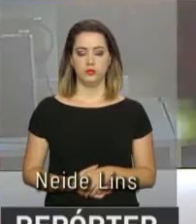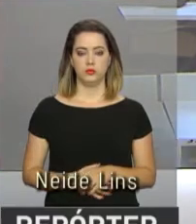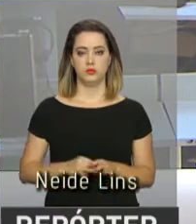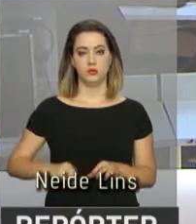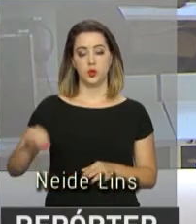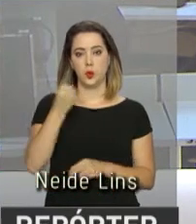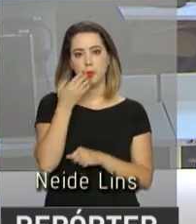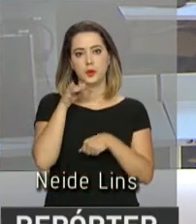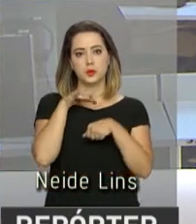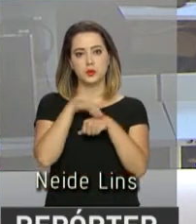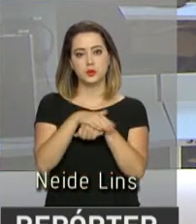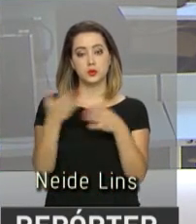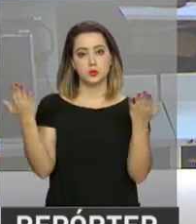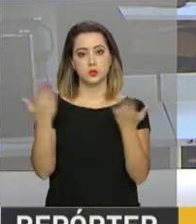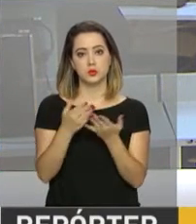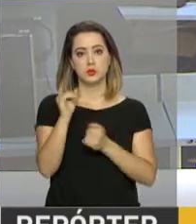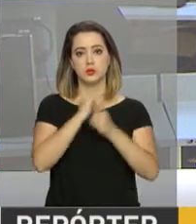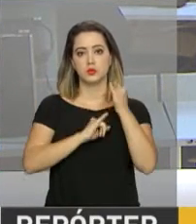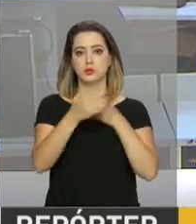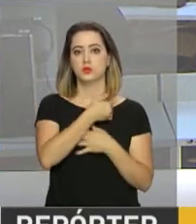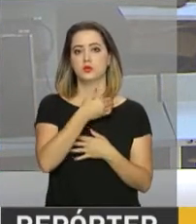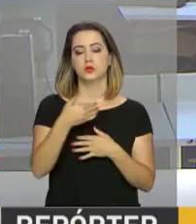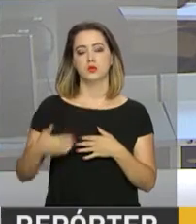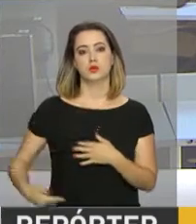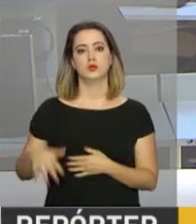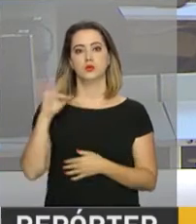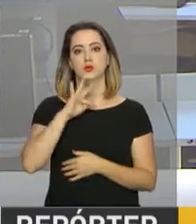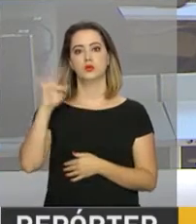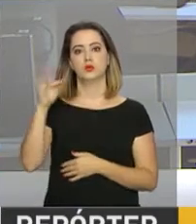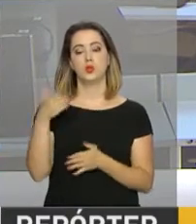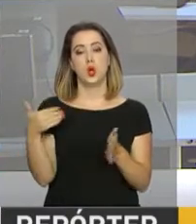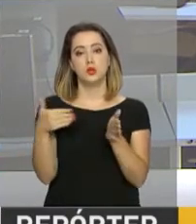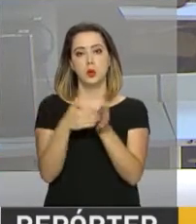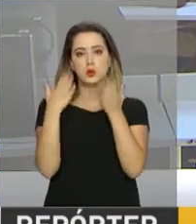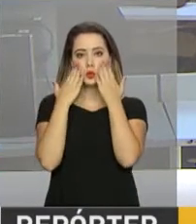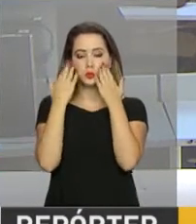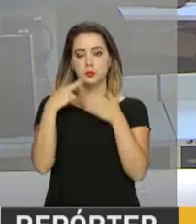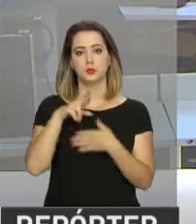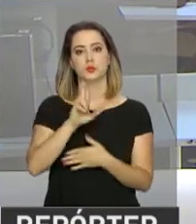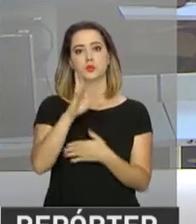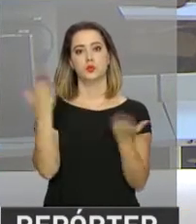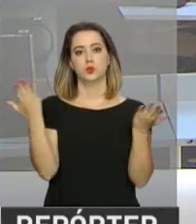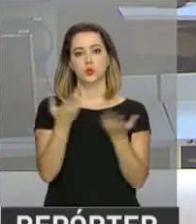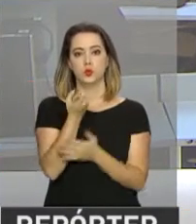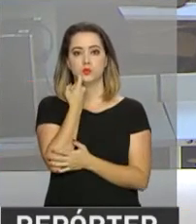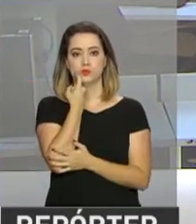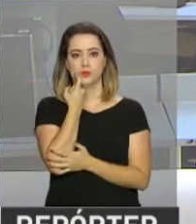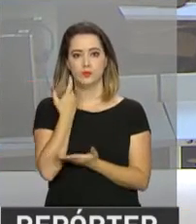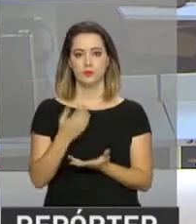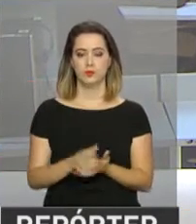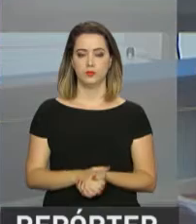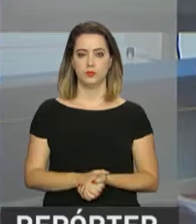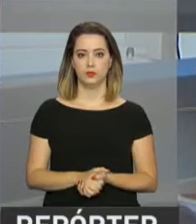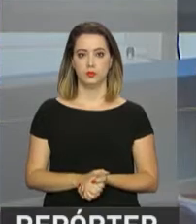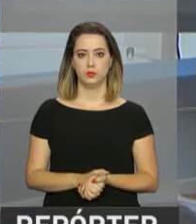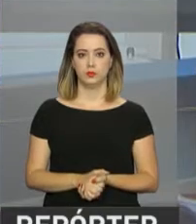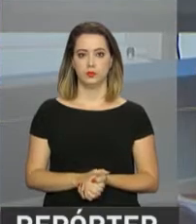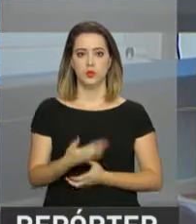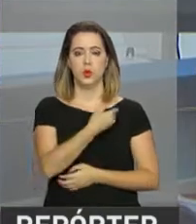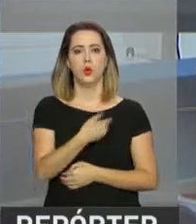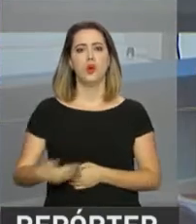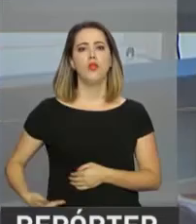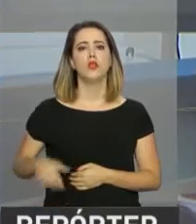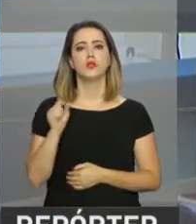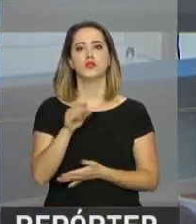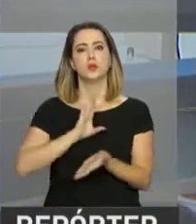Olá, boa noite. No ar as notícias do governo federal na última edição do Repórter NBR desta sexta-feira. O